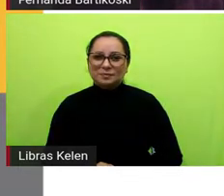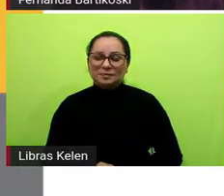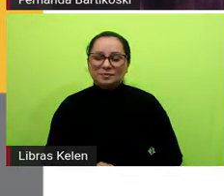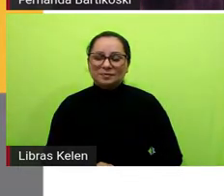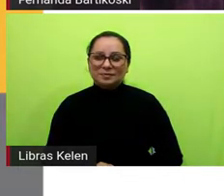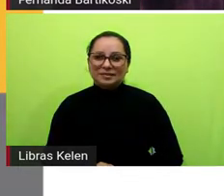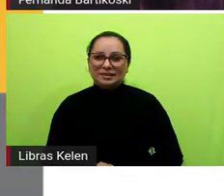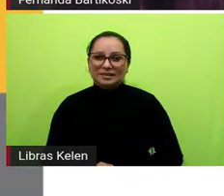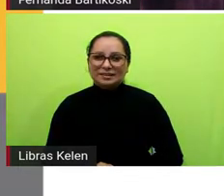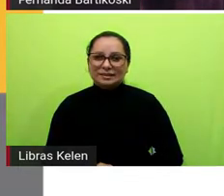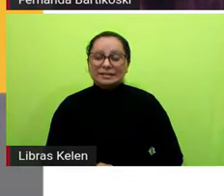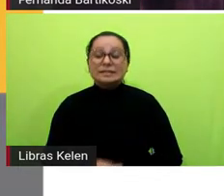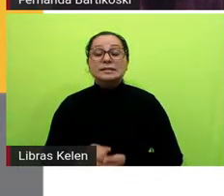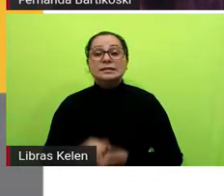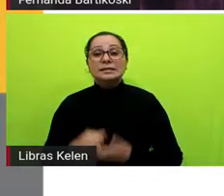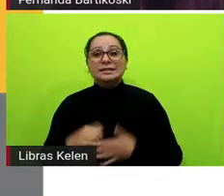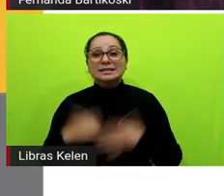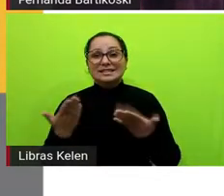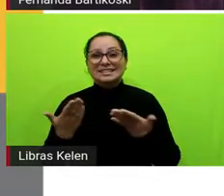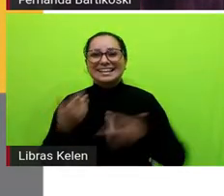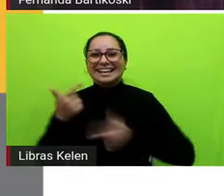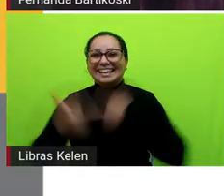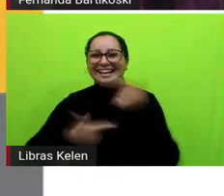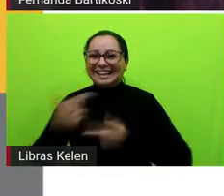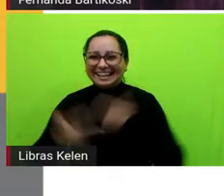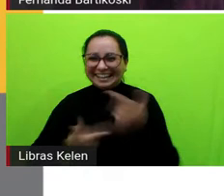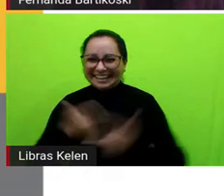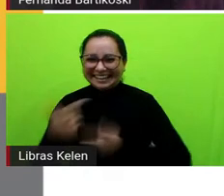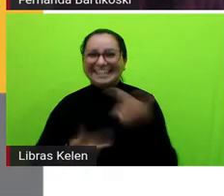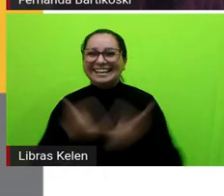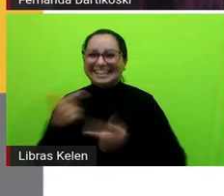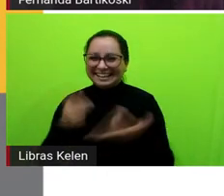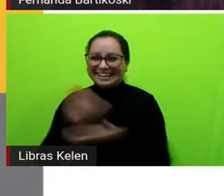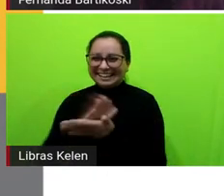dei um trabalho para a Kellen agora fazer a interpretação